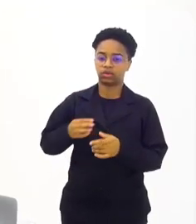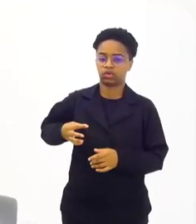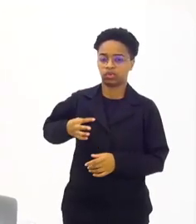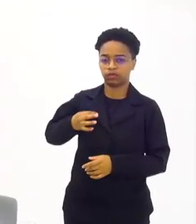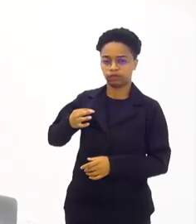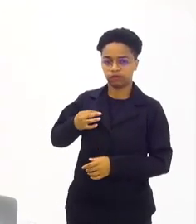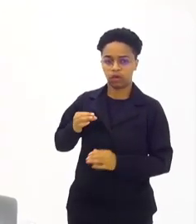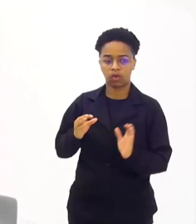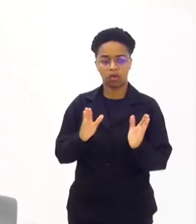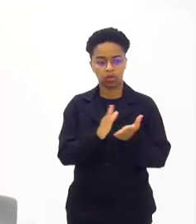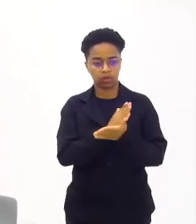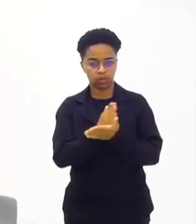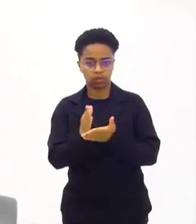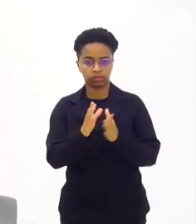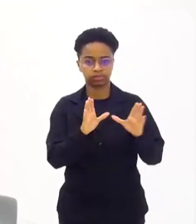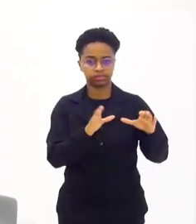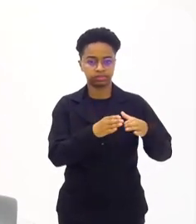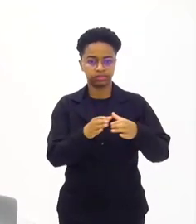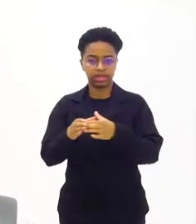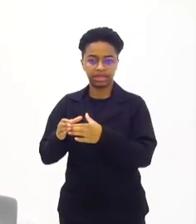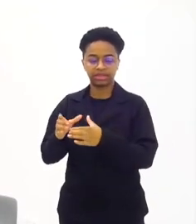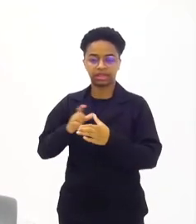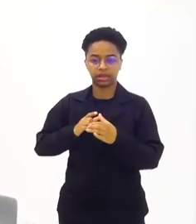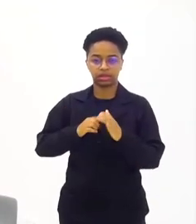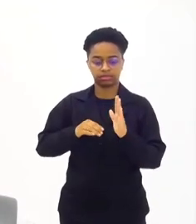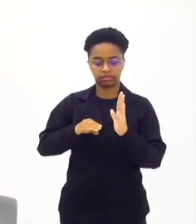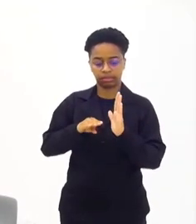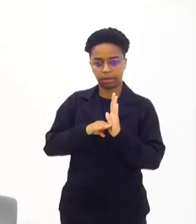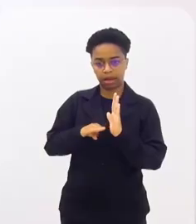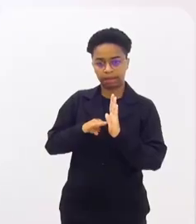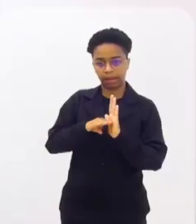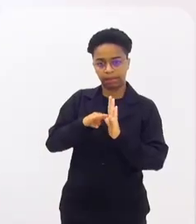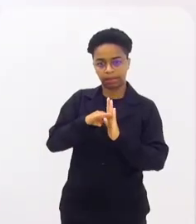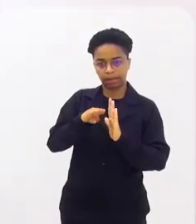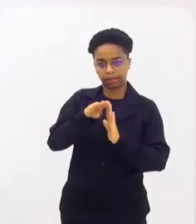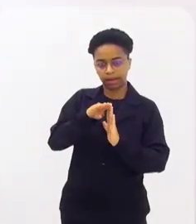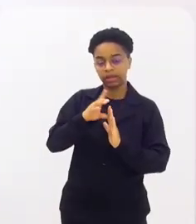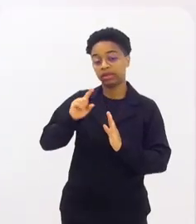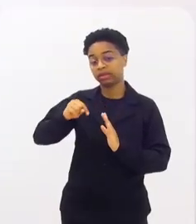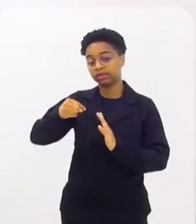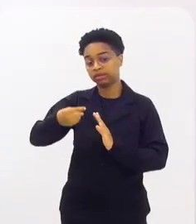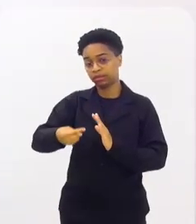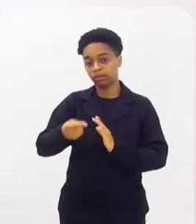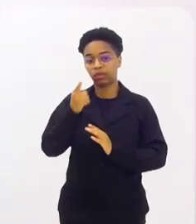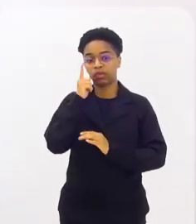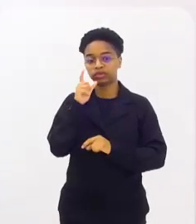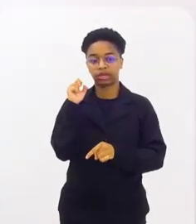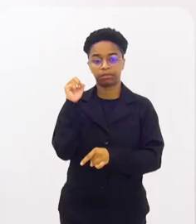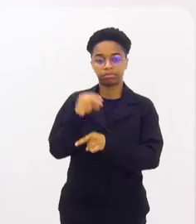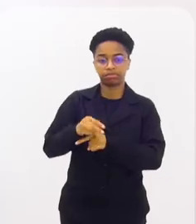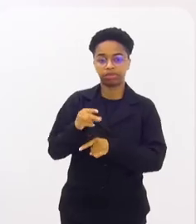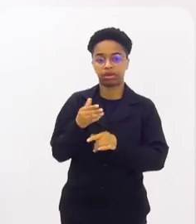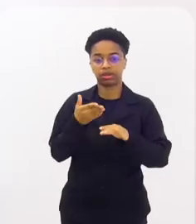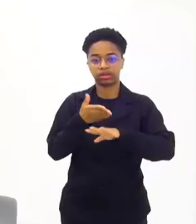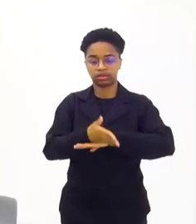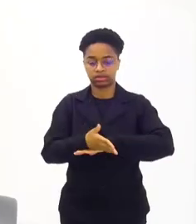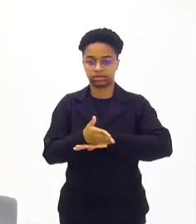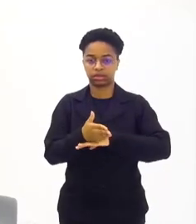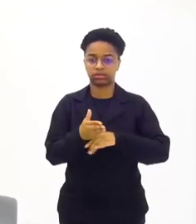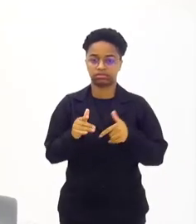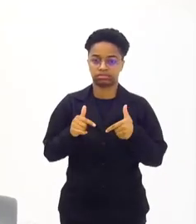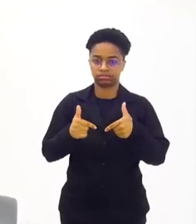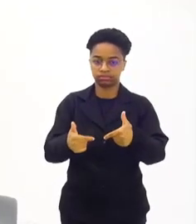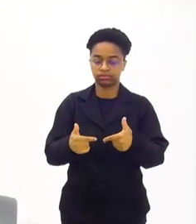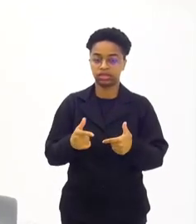O voluntariado, ele passa por alguns estágios para ser classificado para atuar. Ele passa